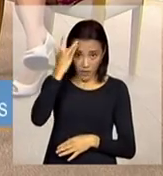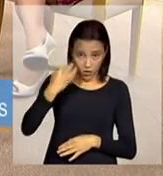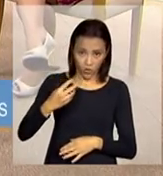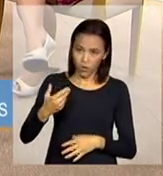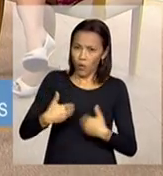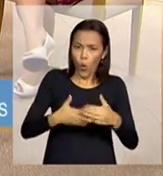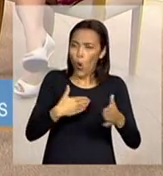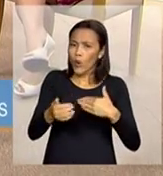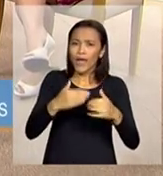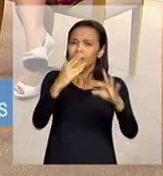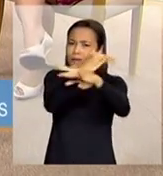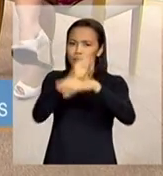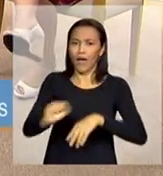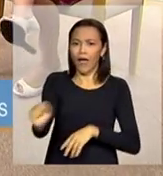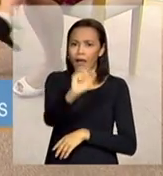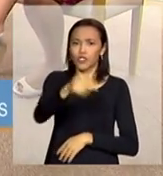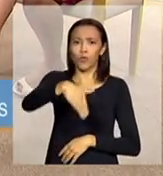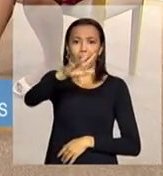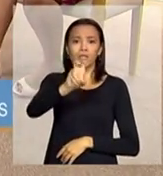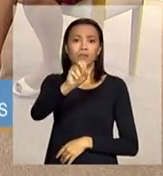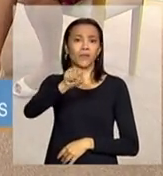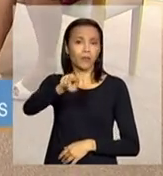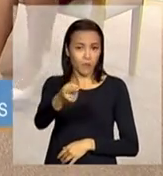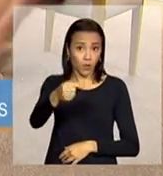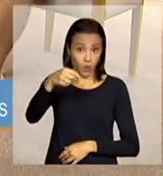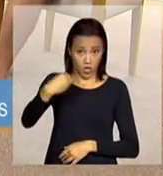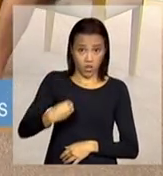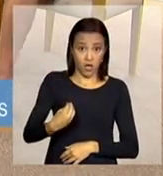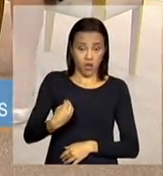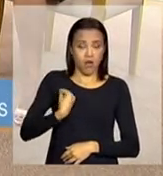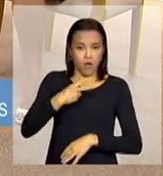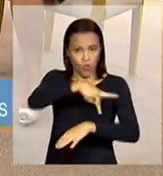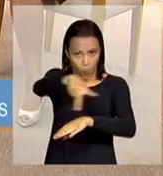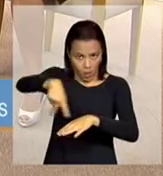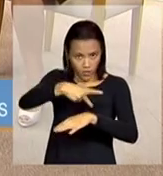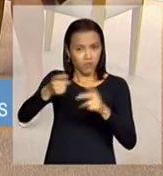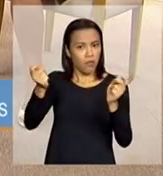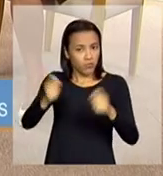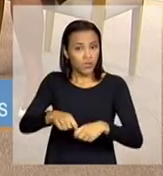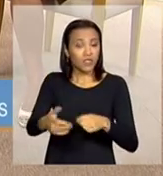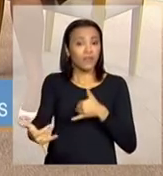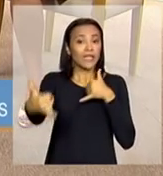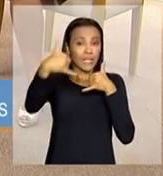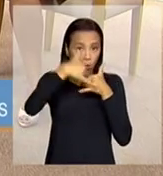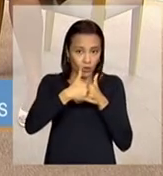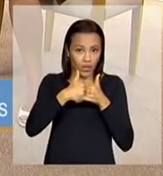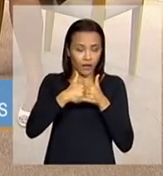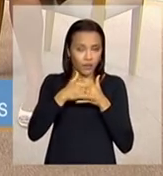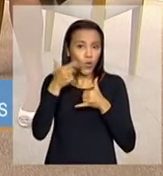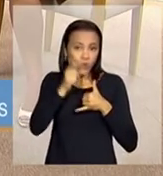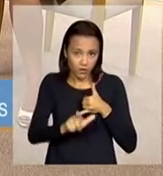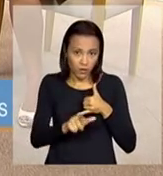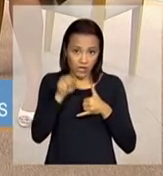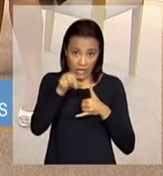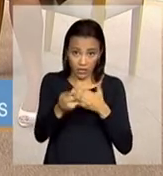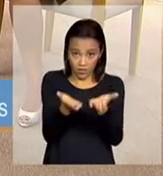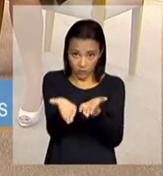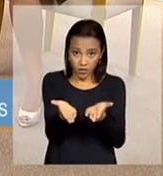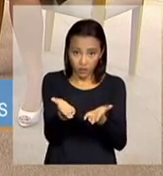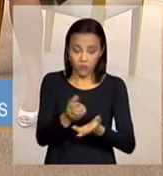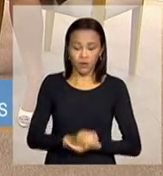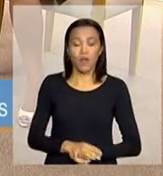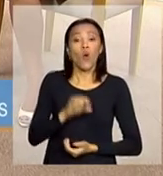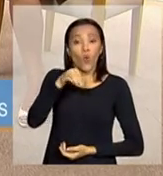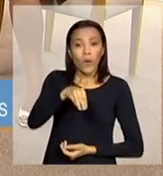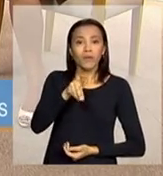cidade com mais de 50 mil habitantes no país qualquer Estado vai poder entrar em contato com vocês e tentar? o MDS vai